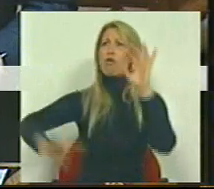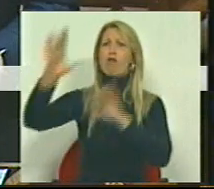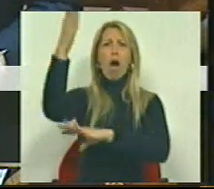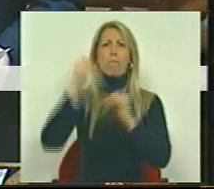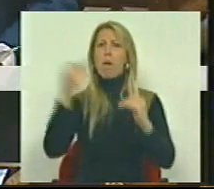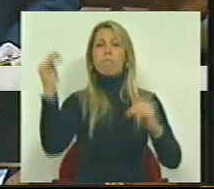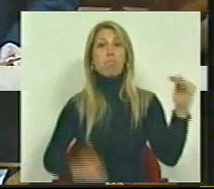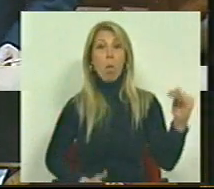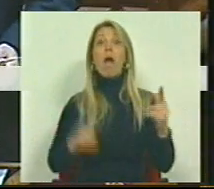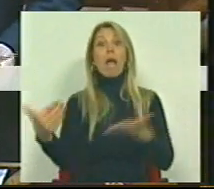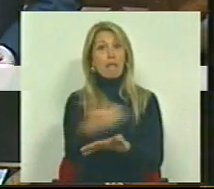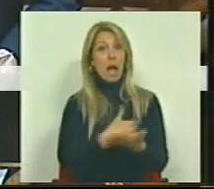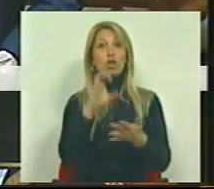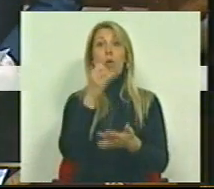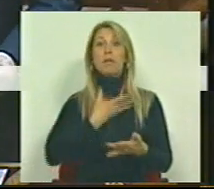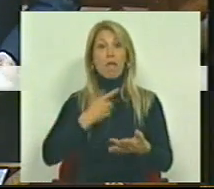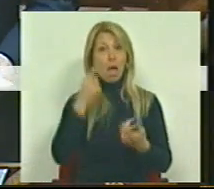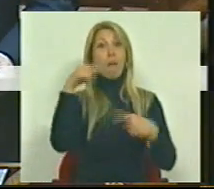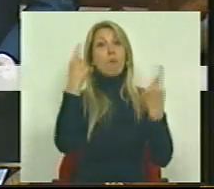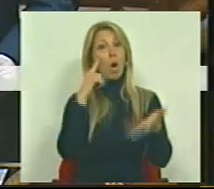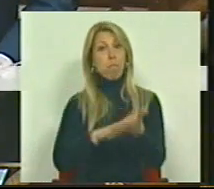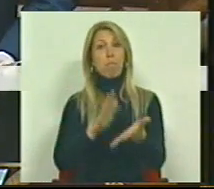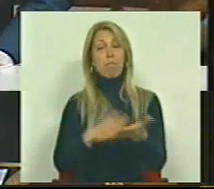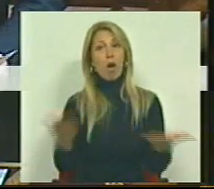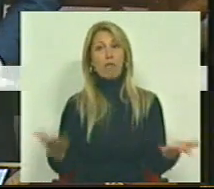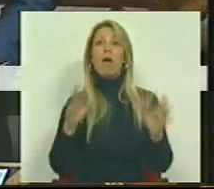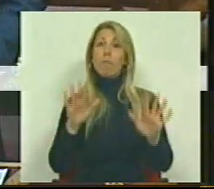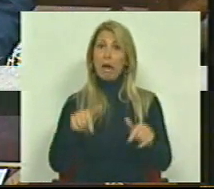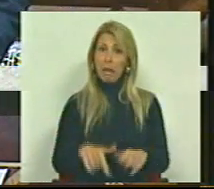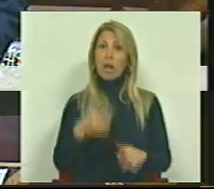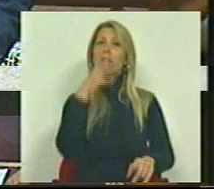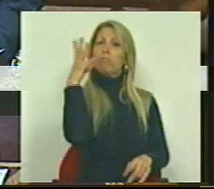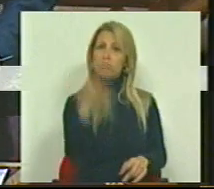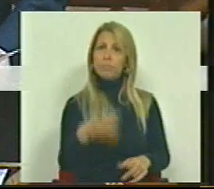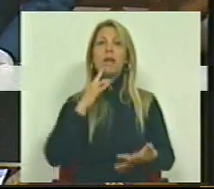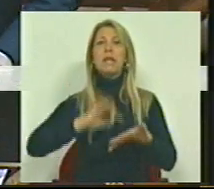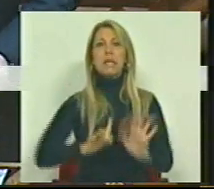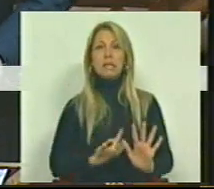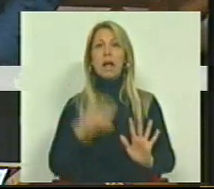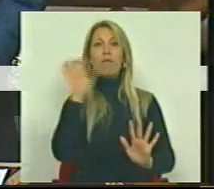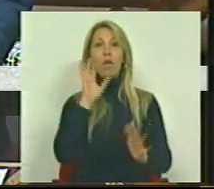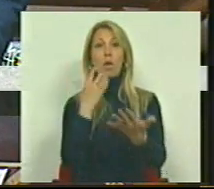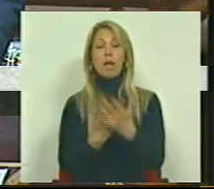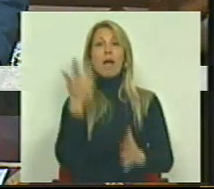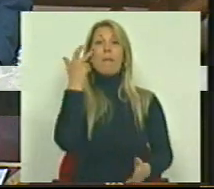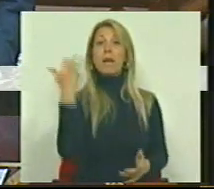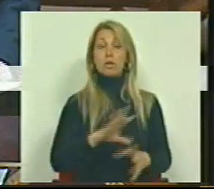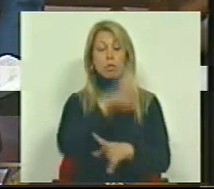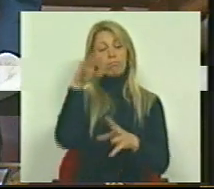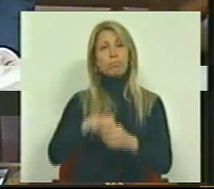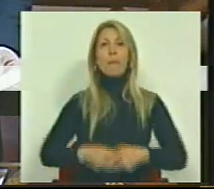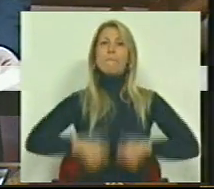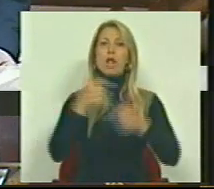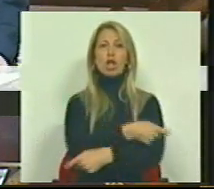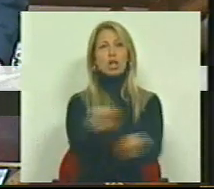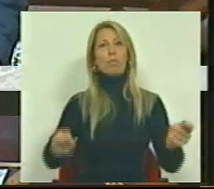de acordo com os dados da OCDE. E, portanto, nós afirmámos aqui a necessidade da valorização das pensões inserida numa melhor